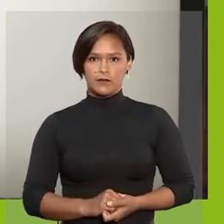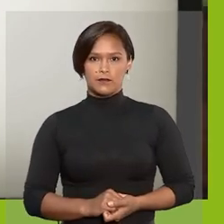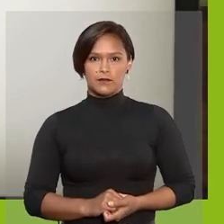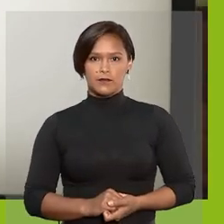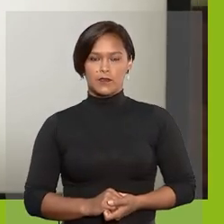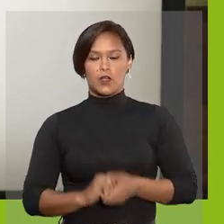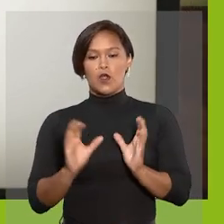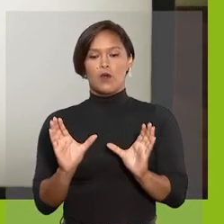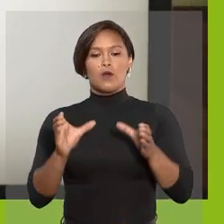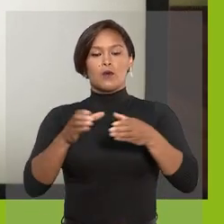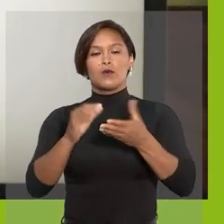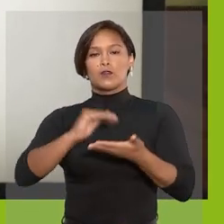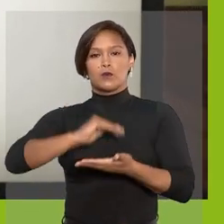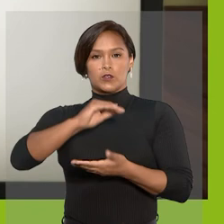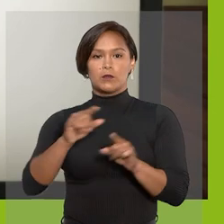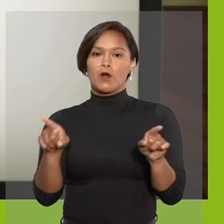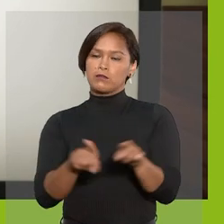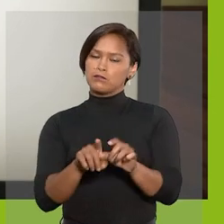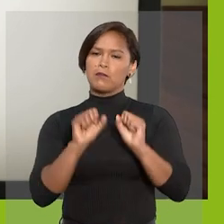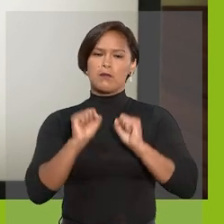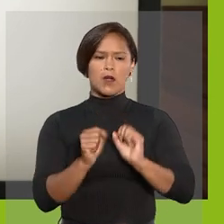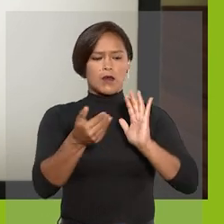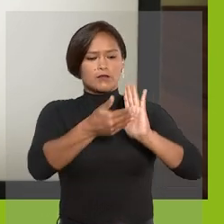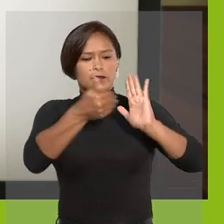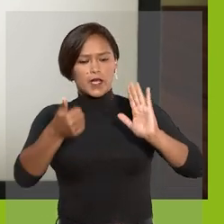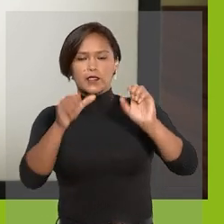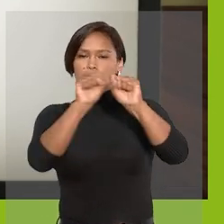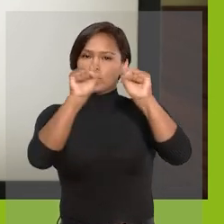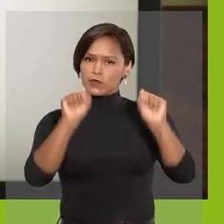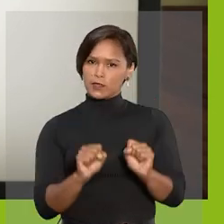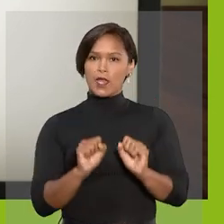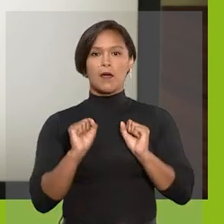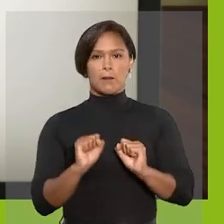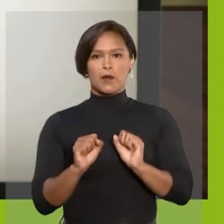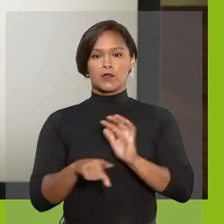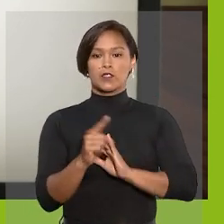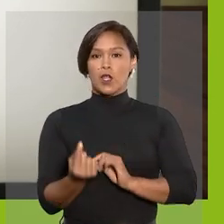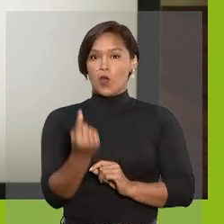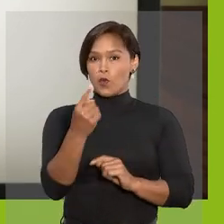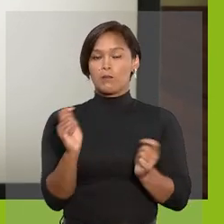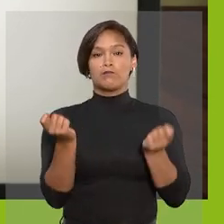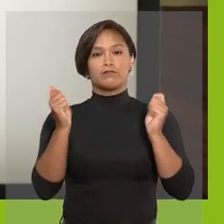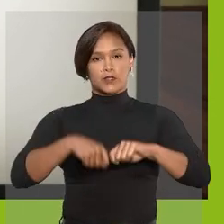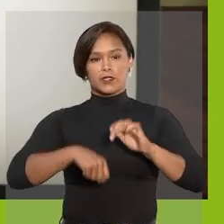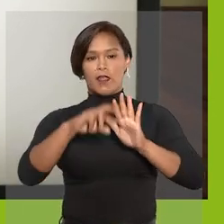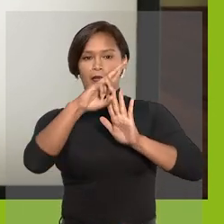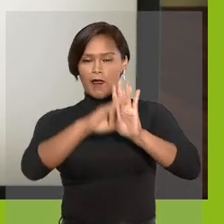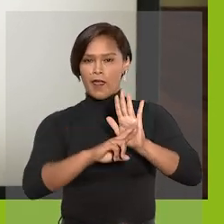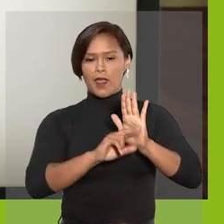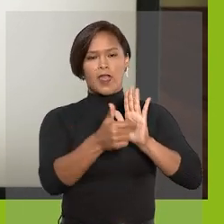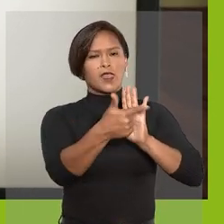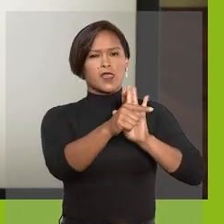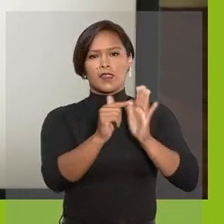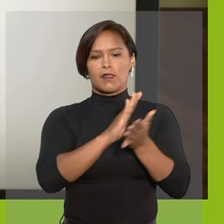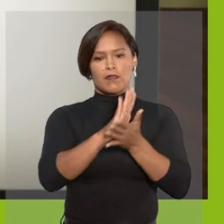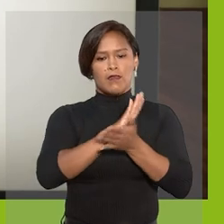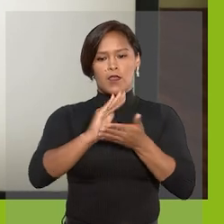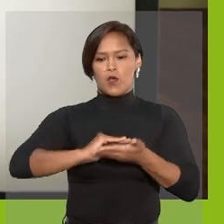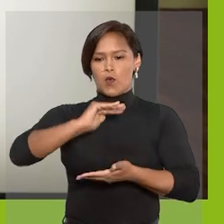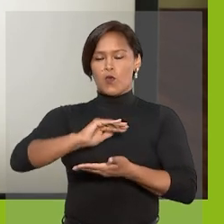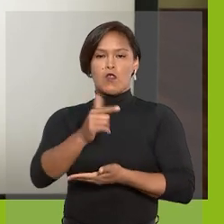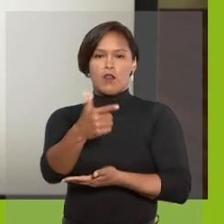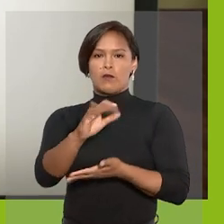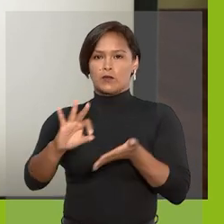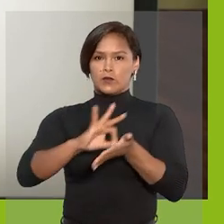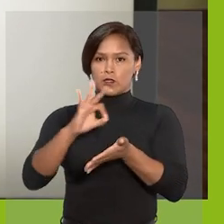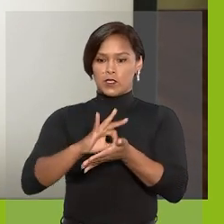Um grupo de blocos também pode ser retirado do sistema. A única condição é não ter nenhum bloco de assinatura inserido.